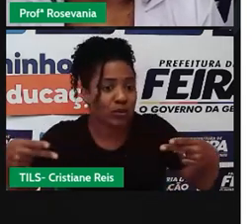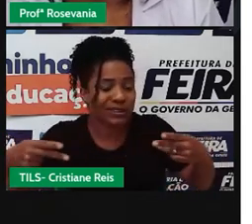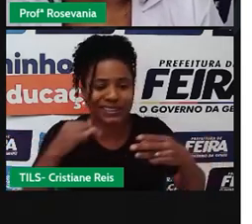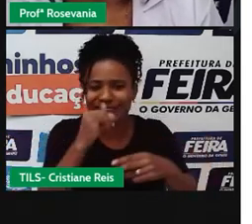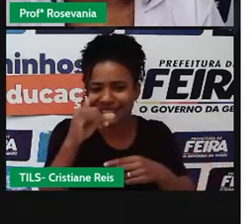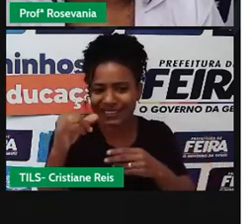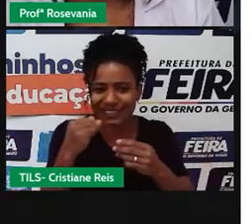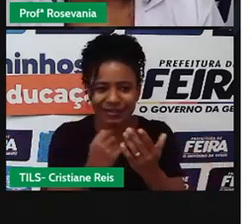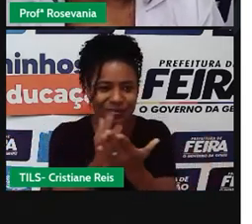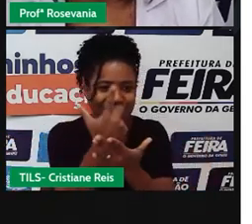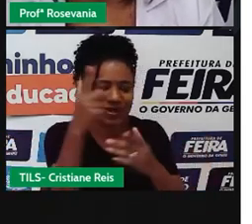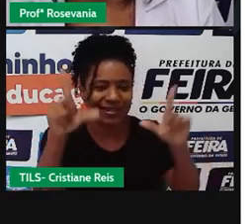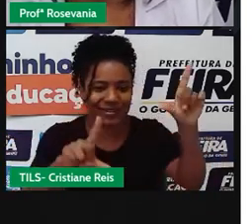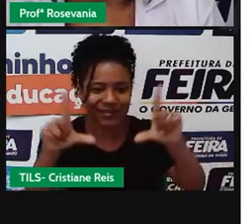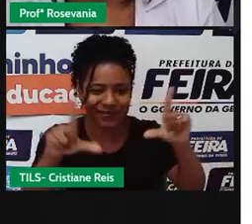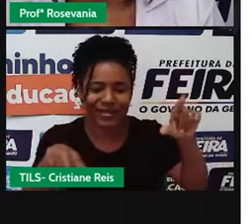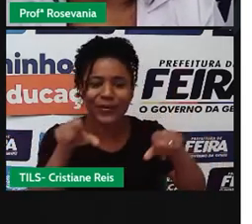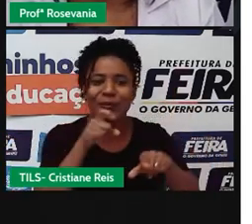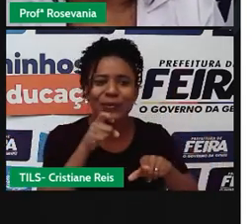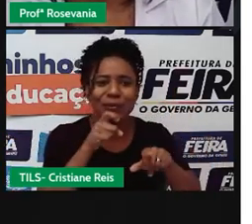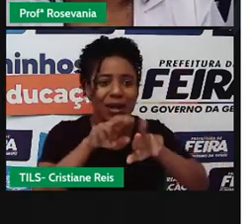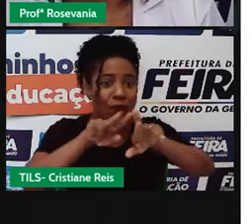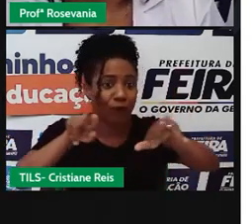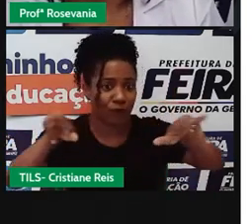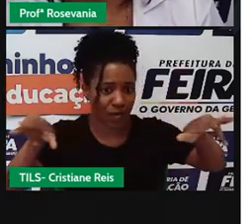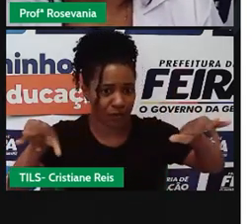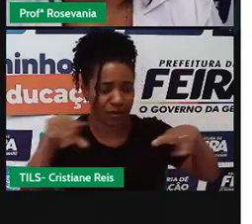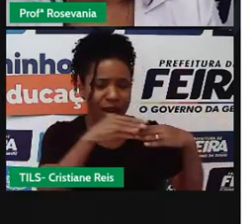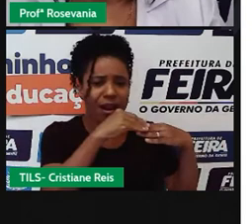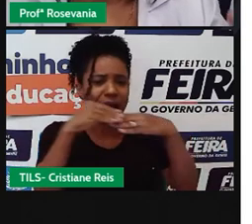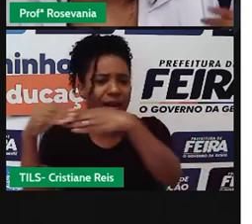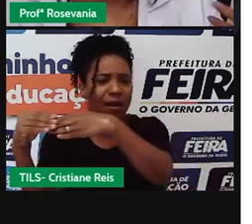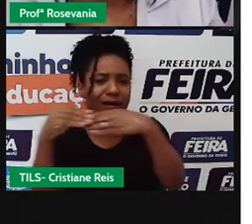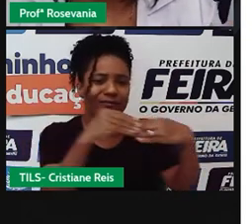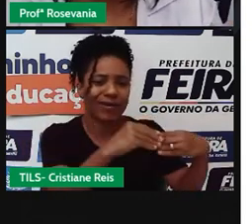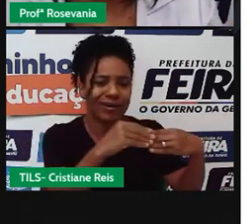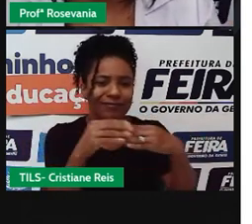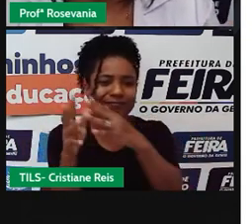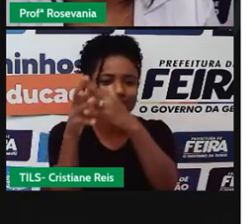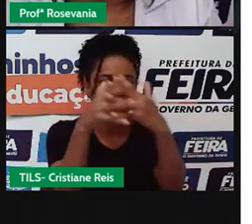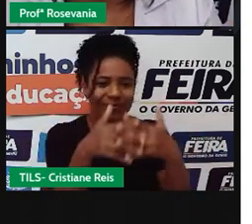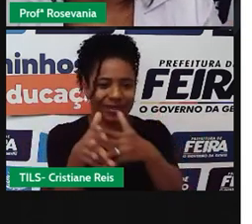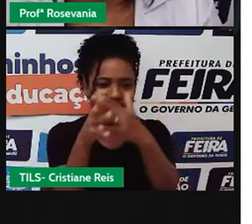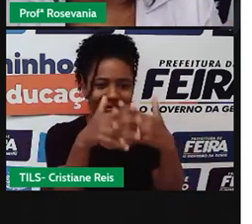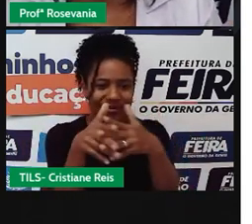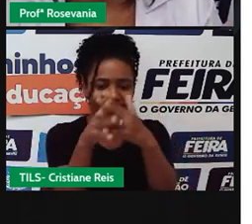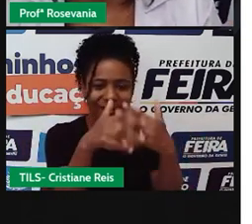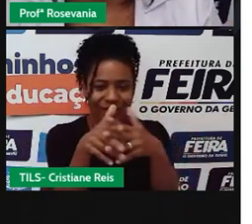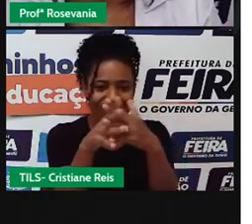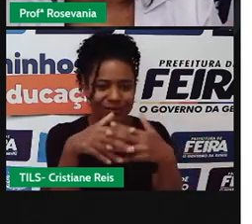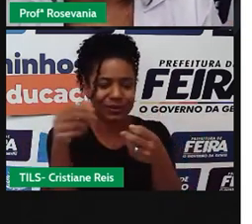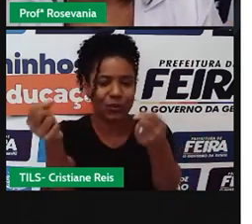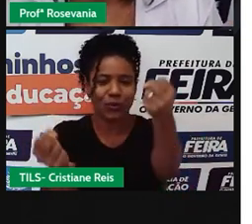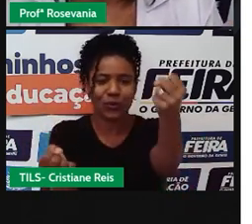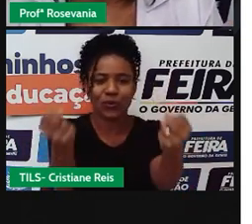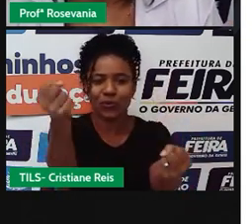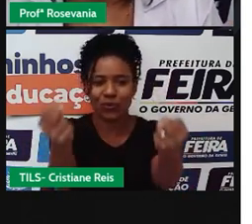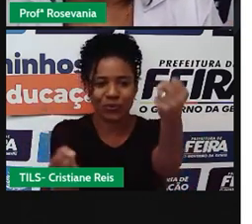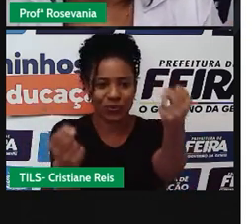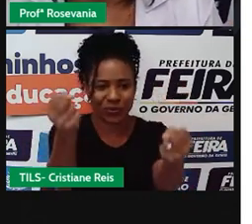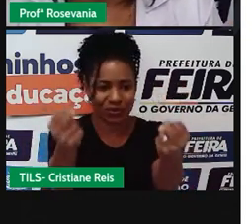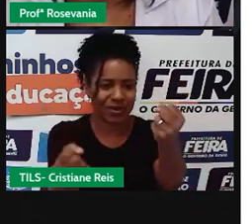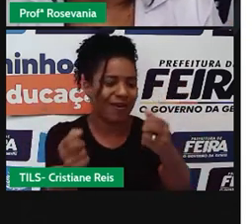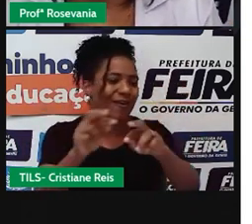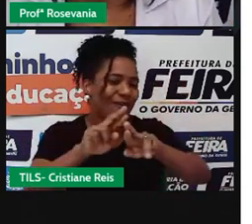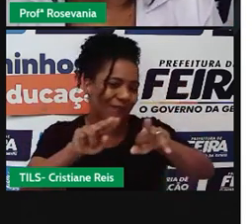eletroeletrônicos, essas coisas, a maioria são transportados em caminhões, né, os grãos também são transportados em caminhões, e aí